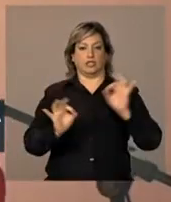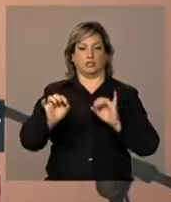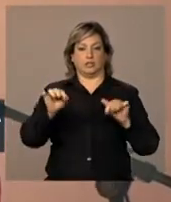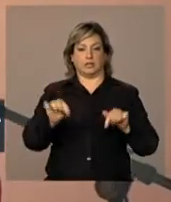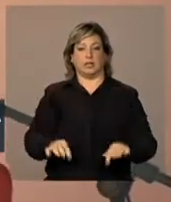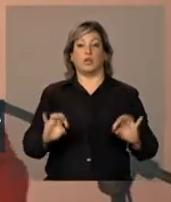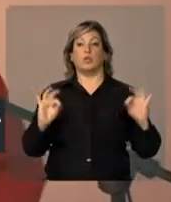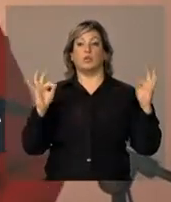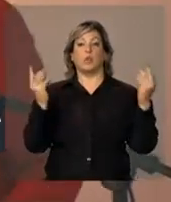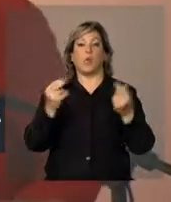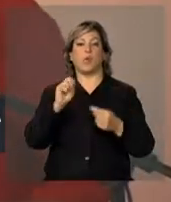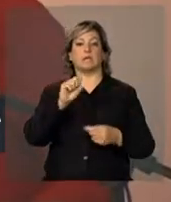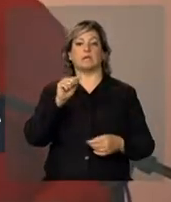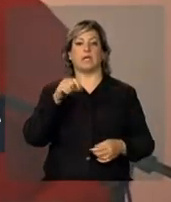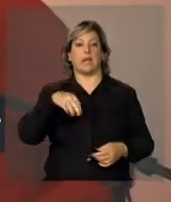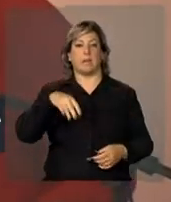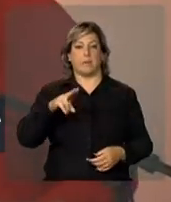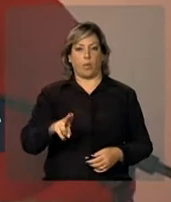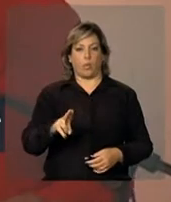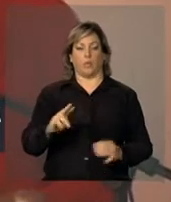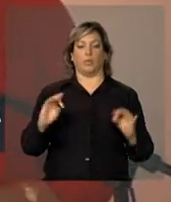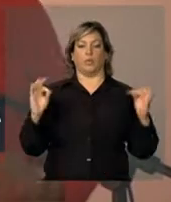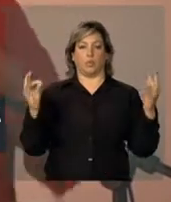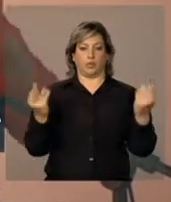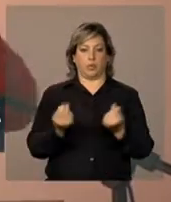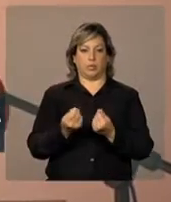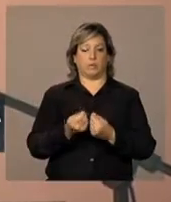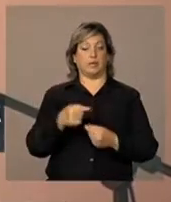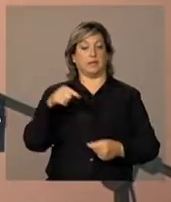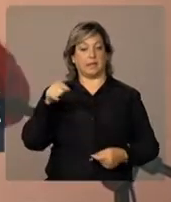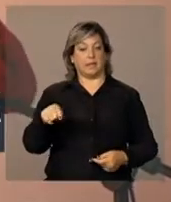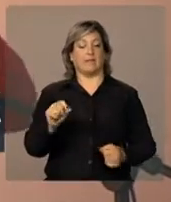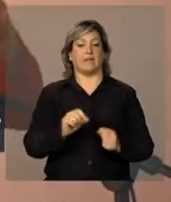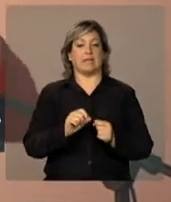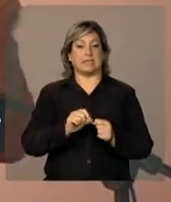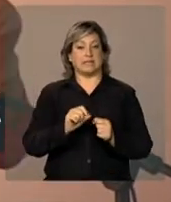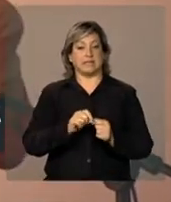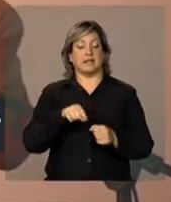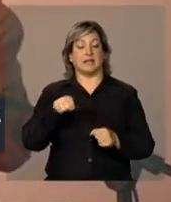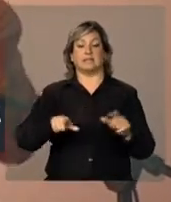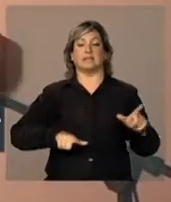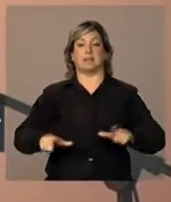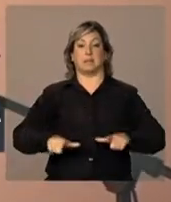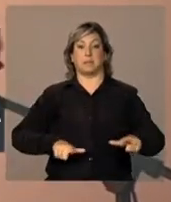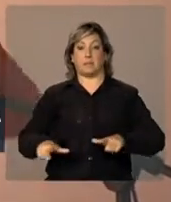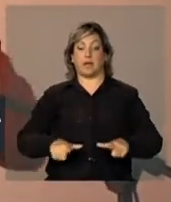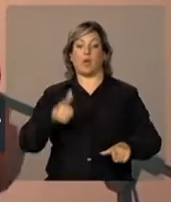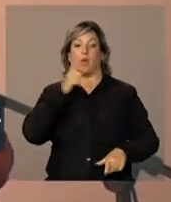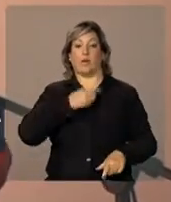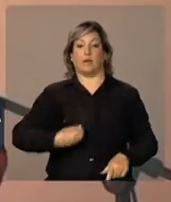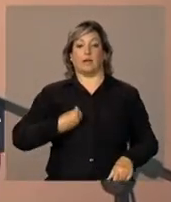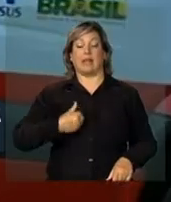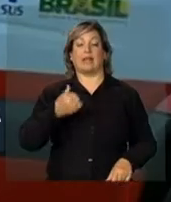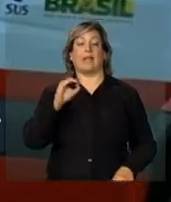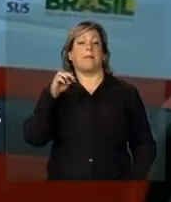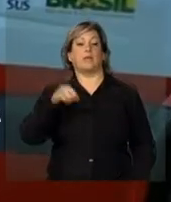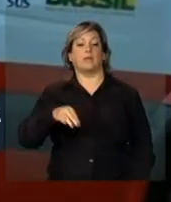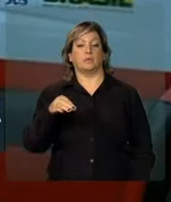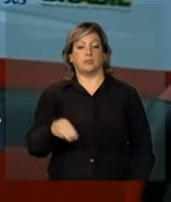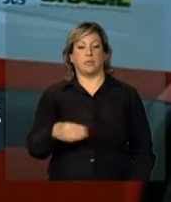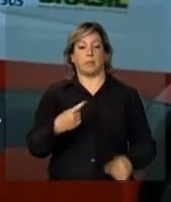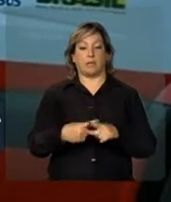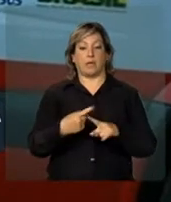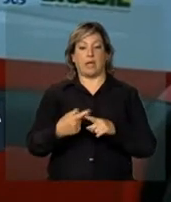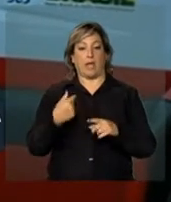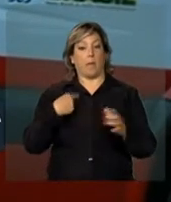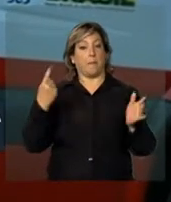as unidades do SAMU e que faz essa operação acontecer em dez minutos. Porque